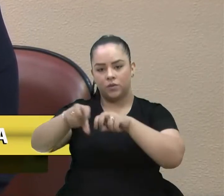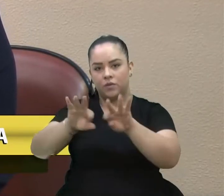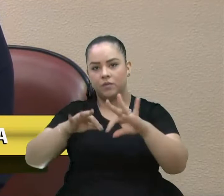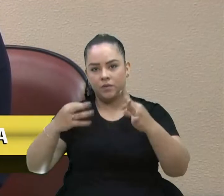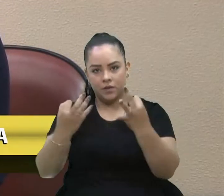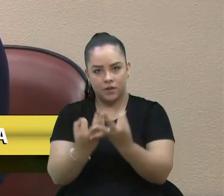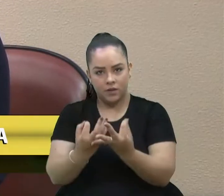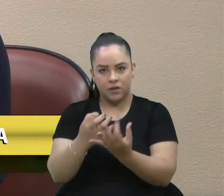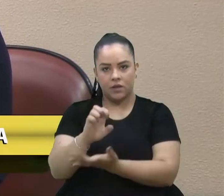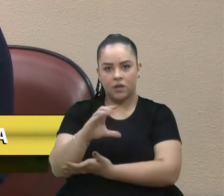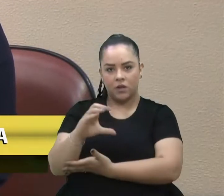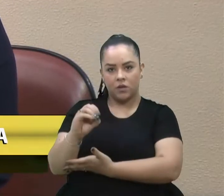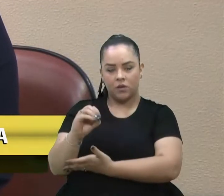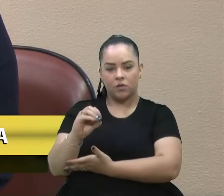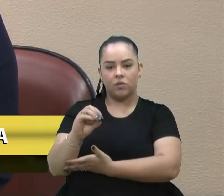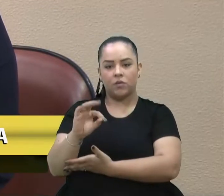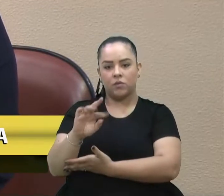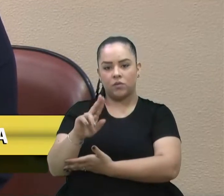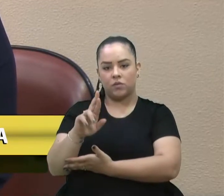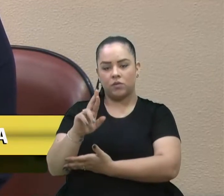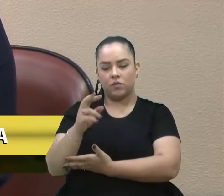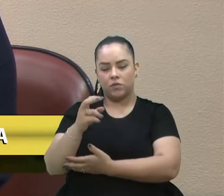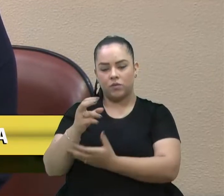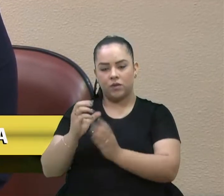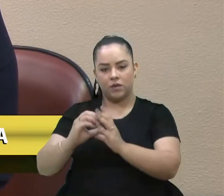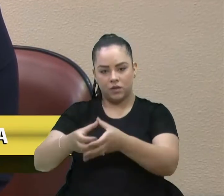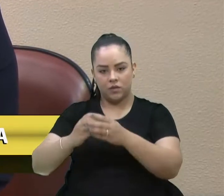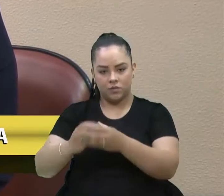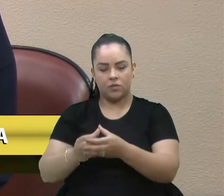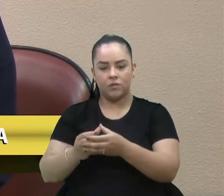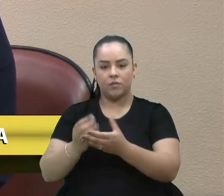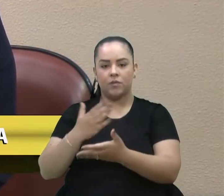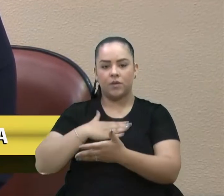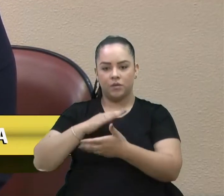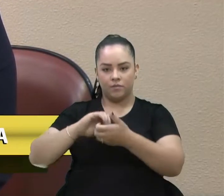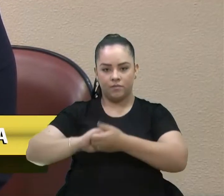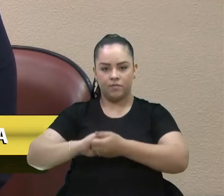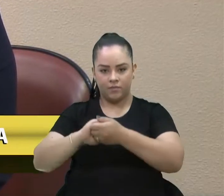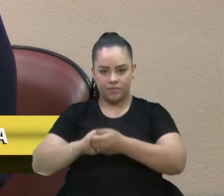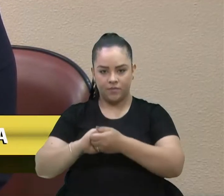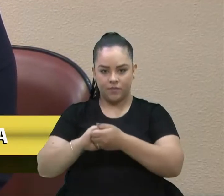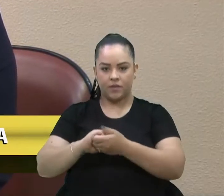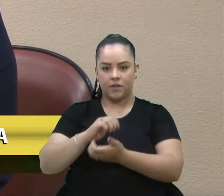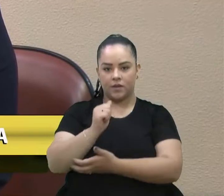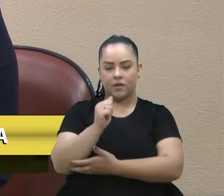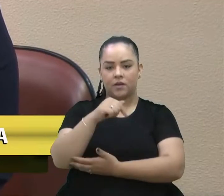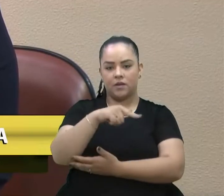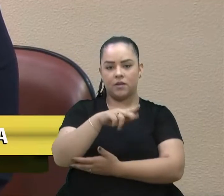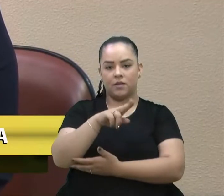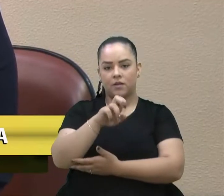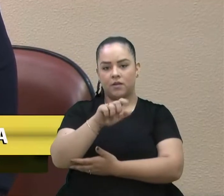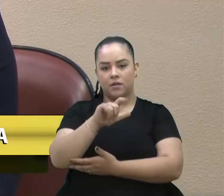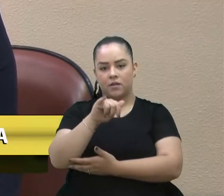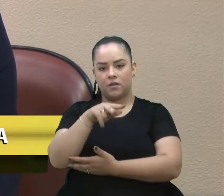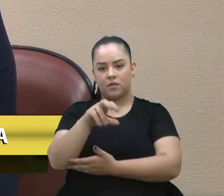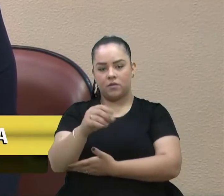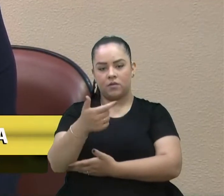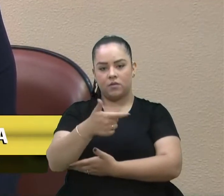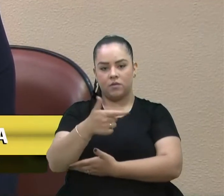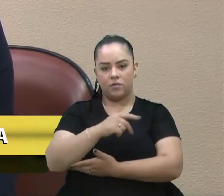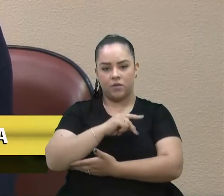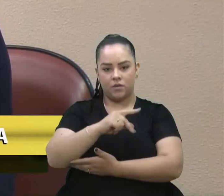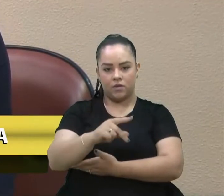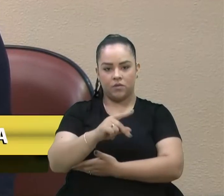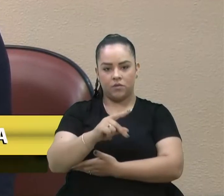que tinha para o momento, reitero votos de estima e consideração, atenciosamente, Aquilino Dallassanta Neto, Vice-Presidente do